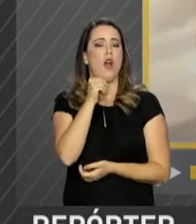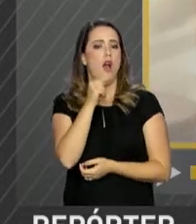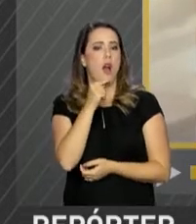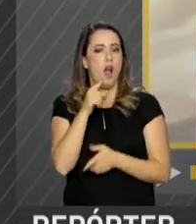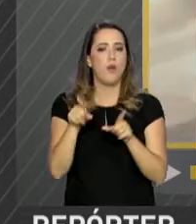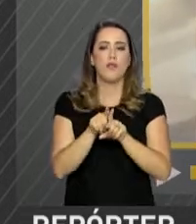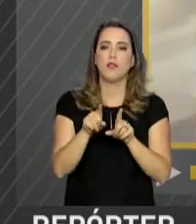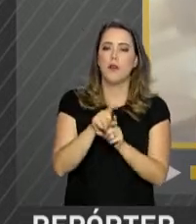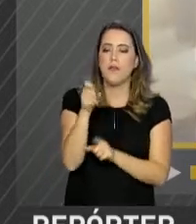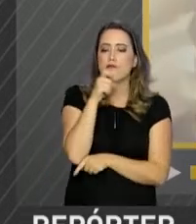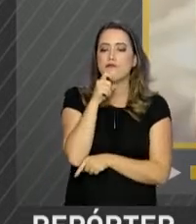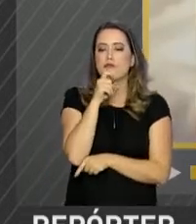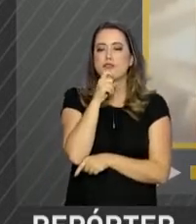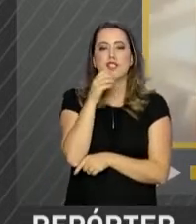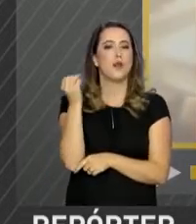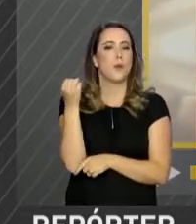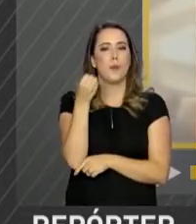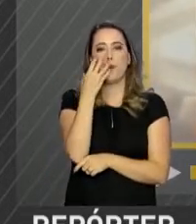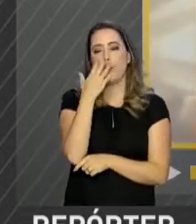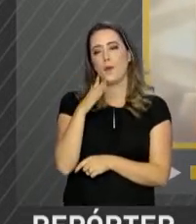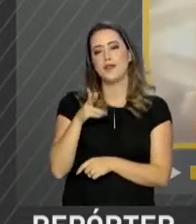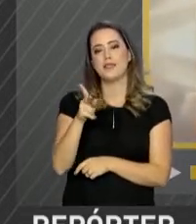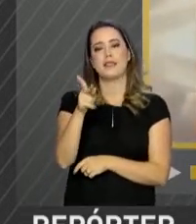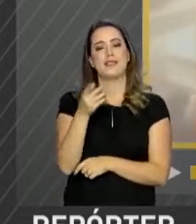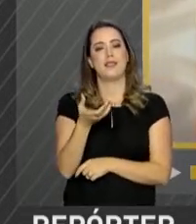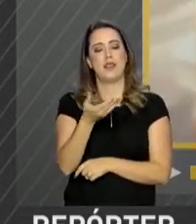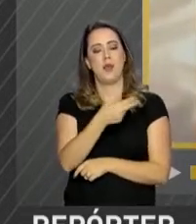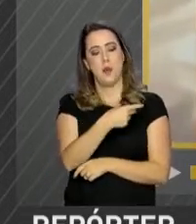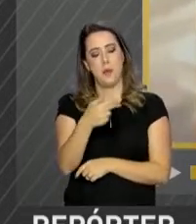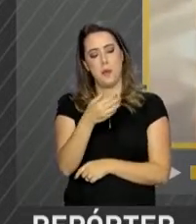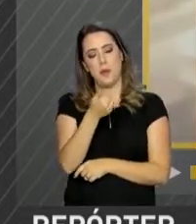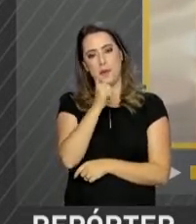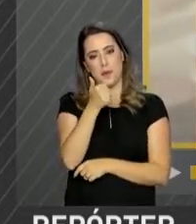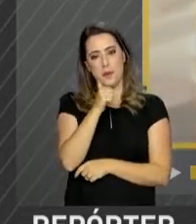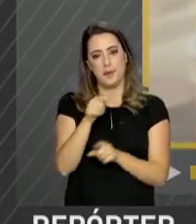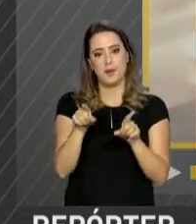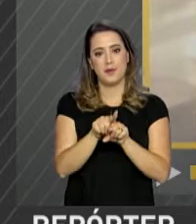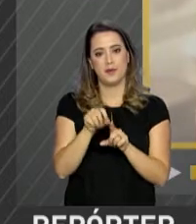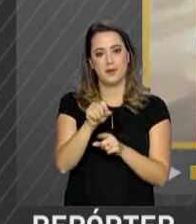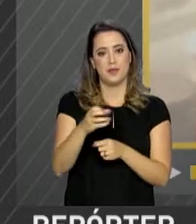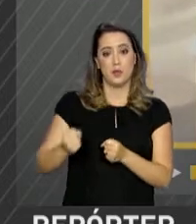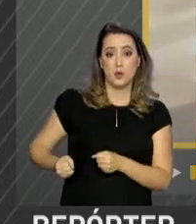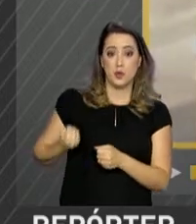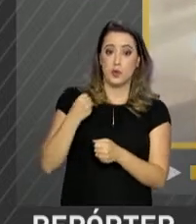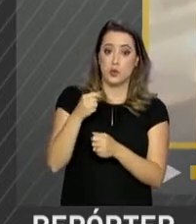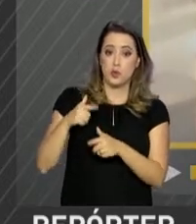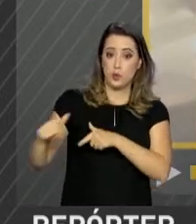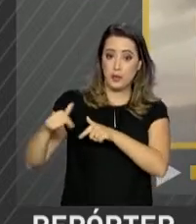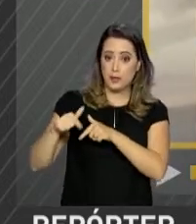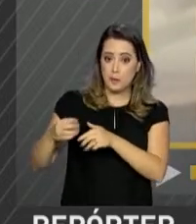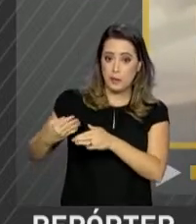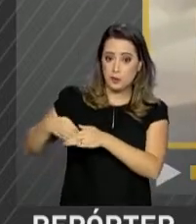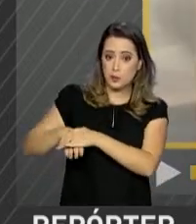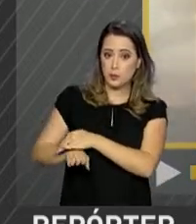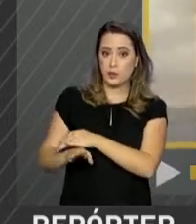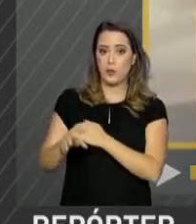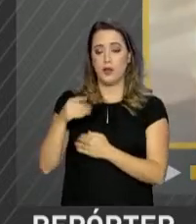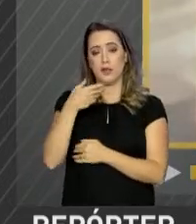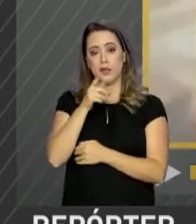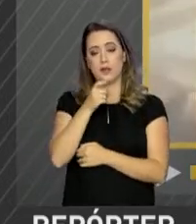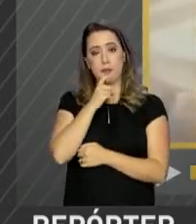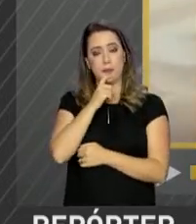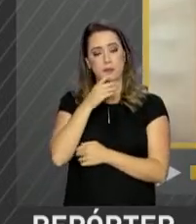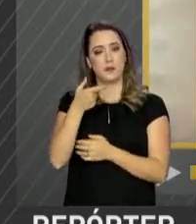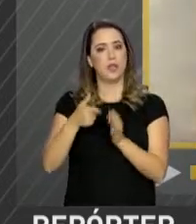na geladeira, para me beber a hora que eu quiser, toda hora, tem a minha água gelada para levar para a roça, para vender na roça, porque